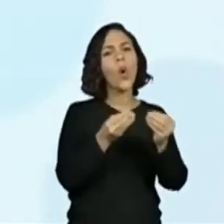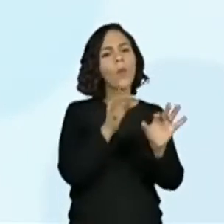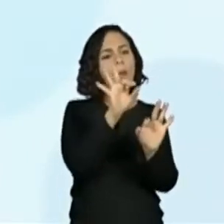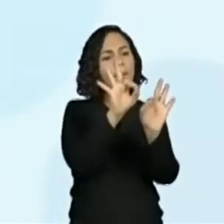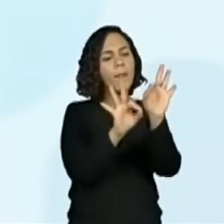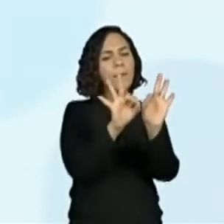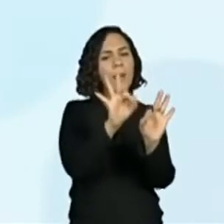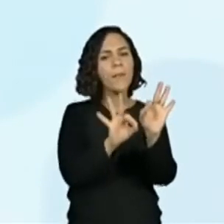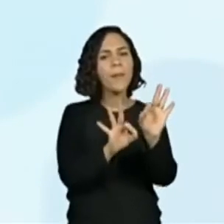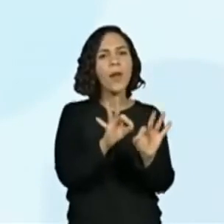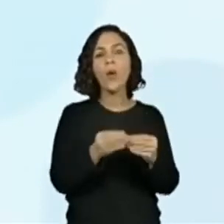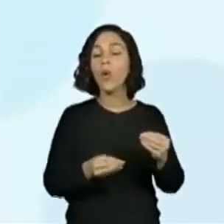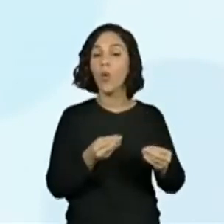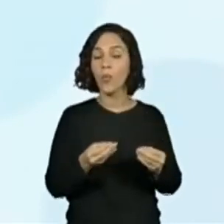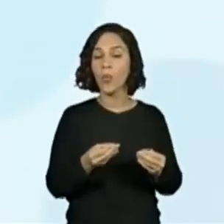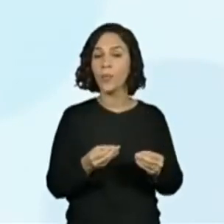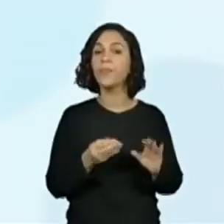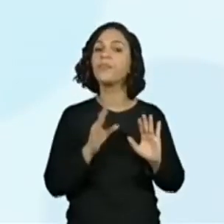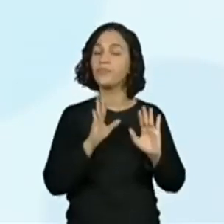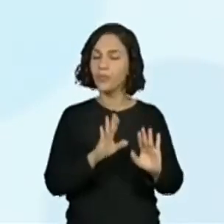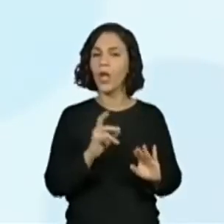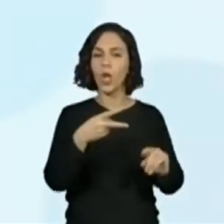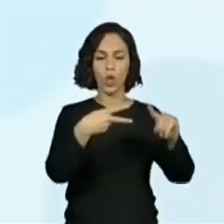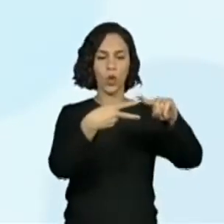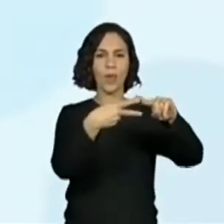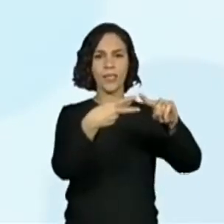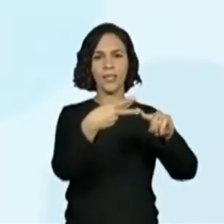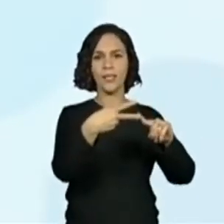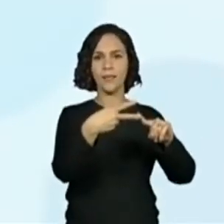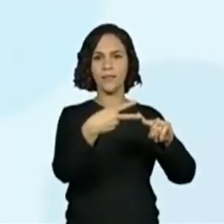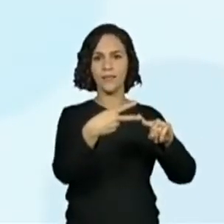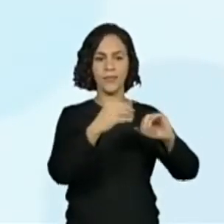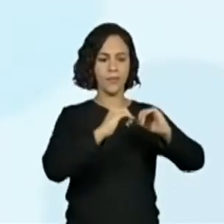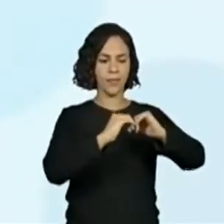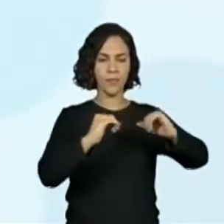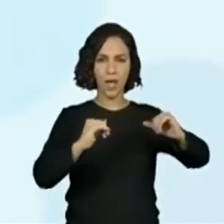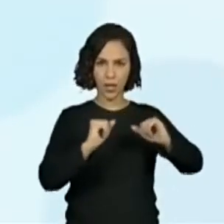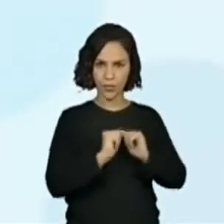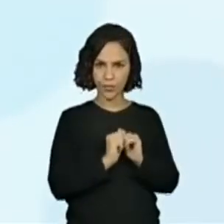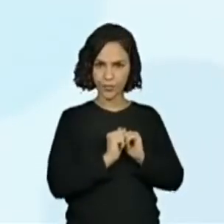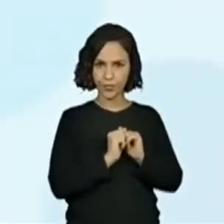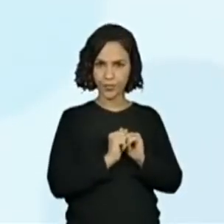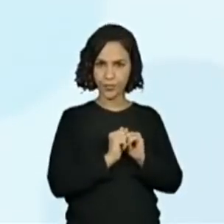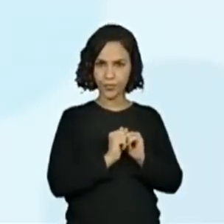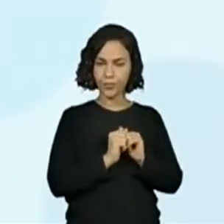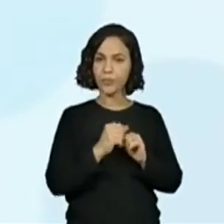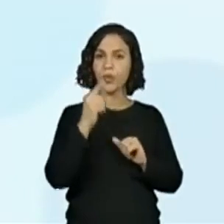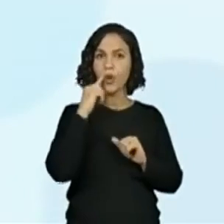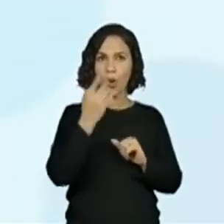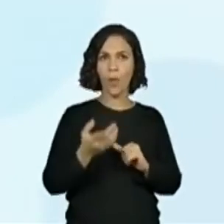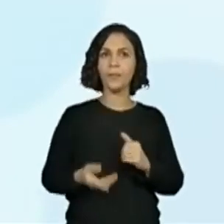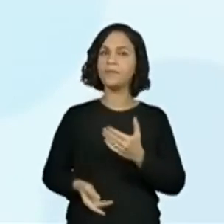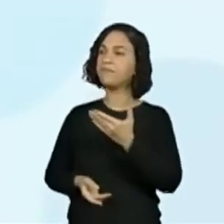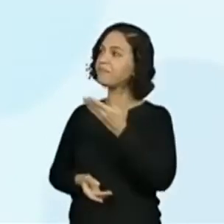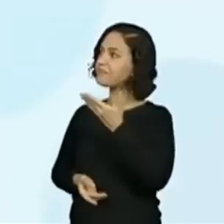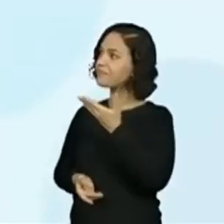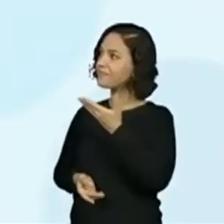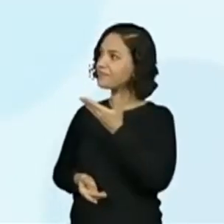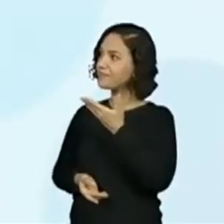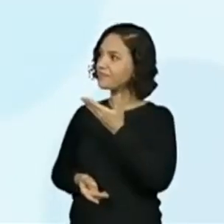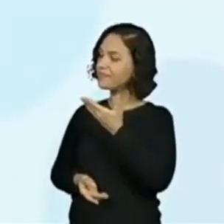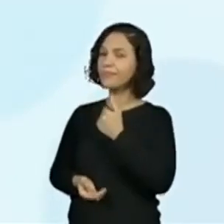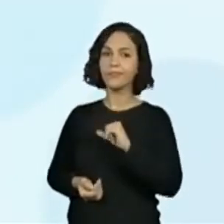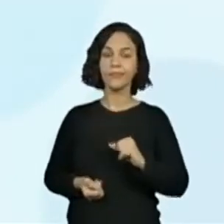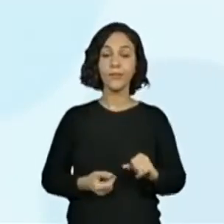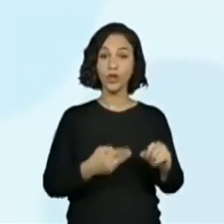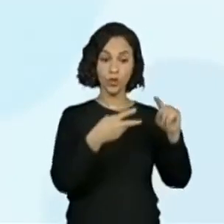organizado? Ele está organizado em duas partes, professora Vivi. Então, regras de brincadeira estão organizadas